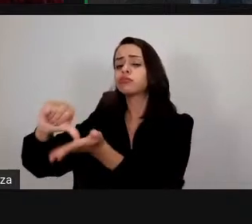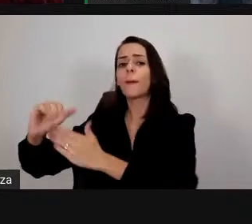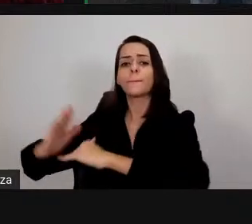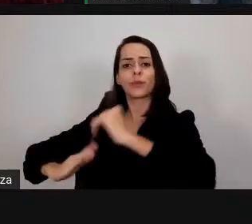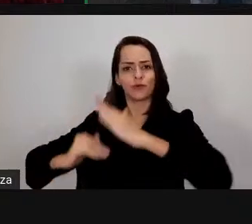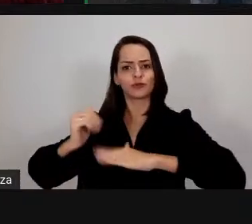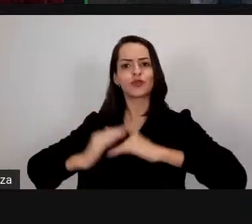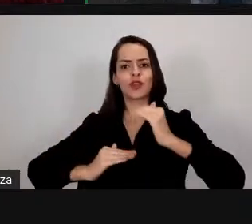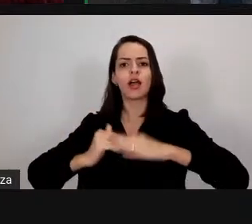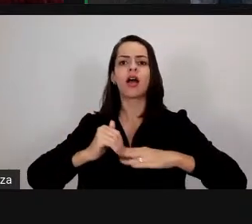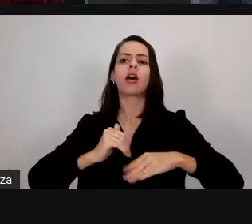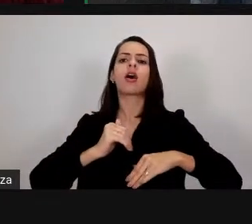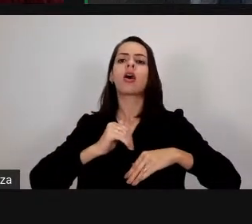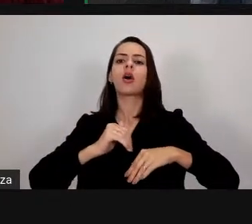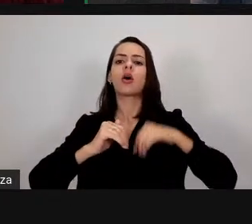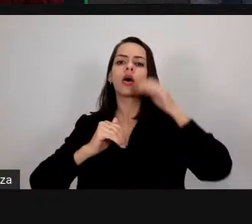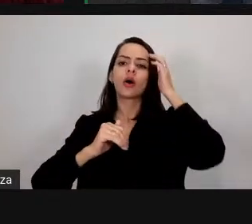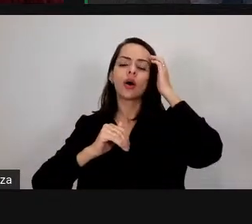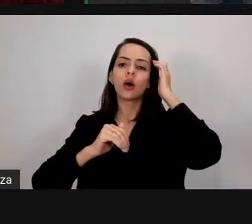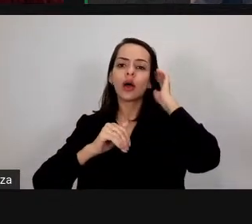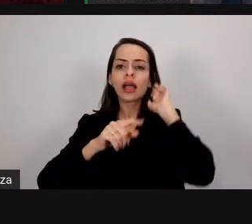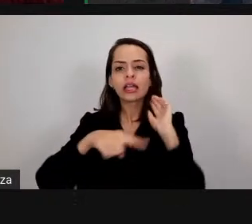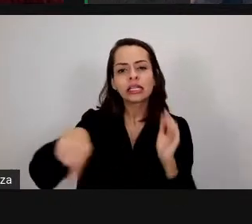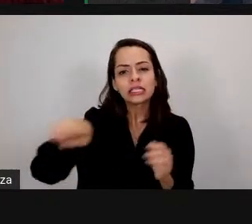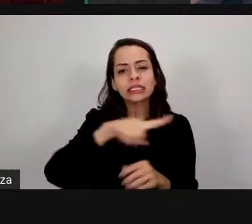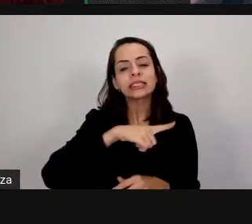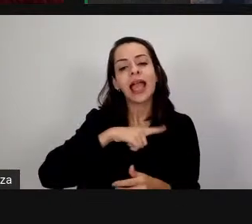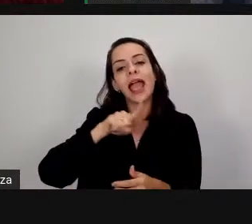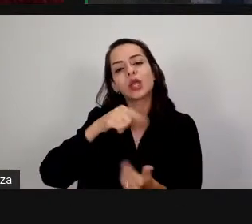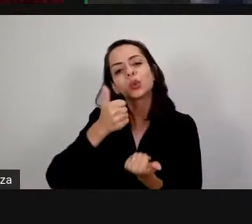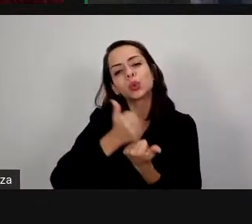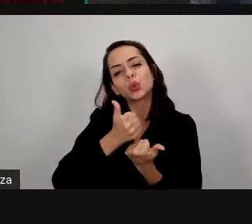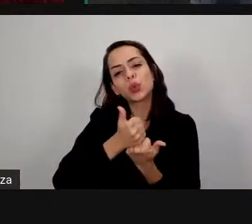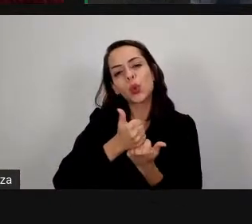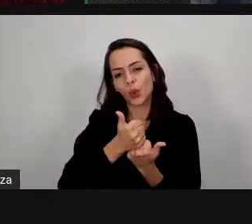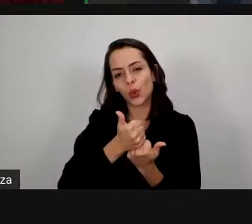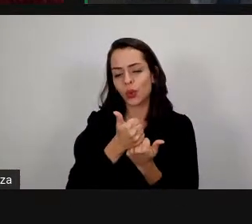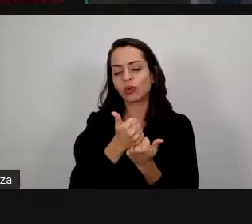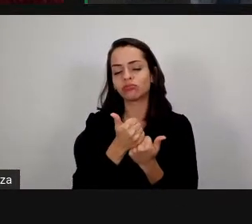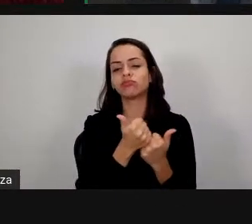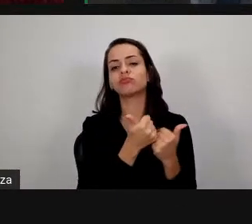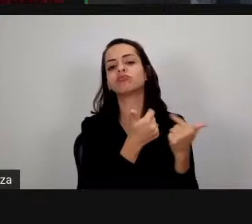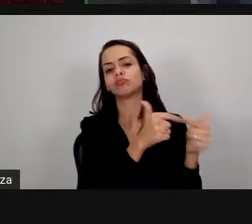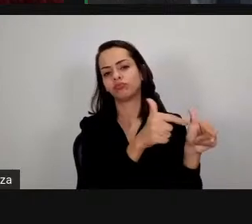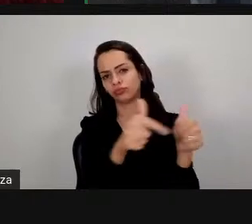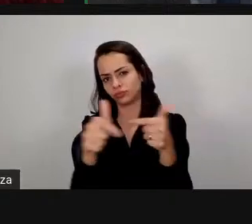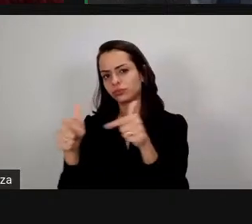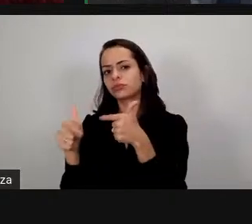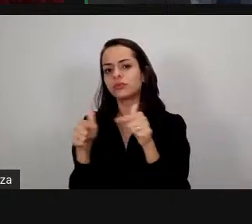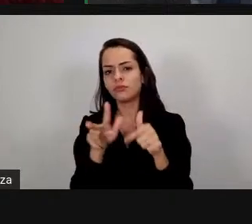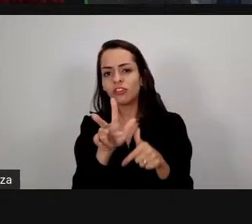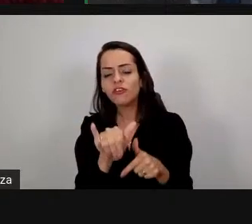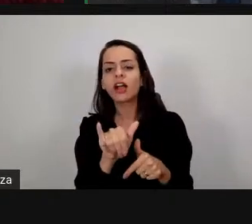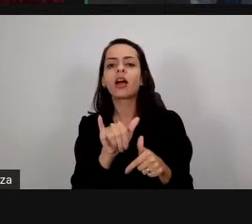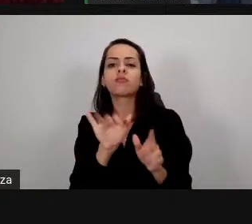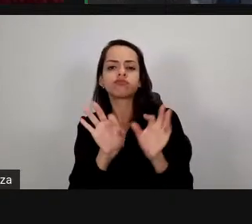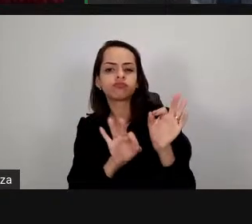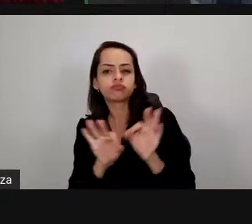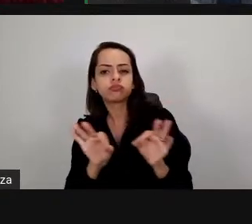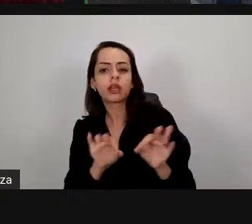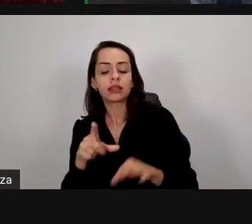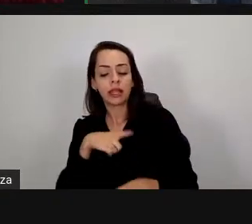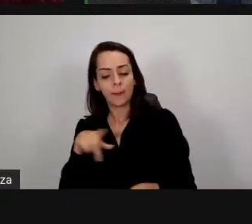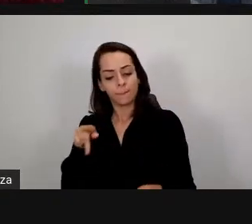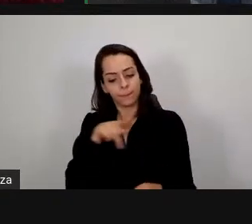como eu não sei se o termo é esse como tutores né que vão ter o cielo aí entre vocês e os professores